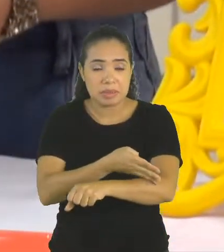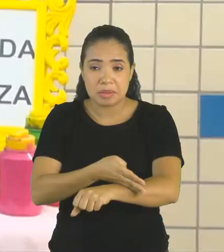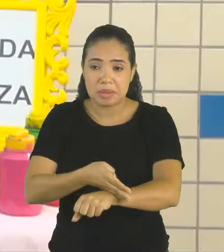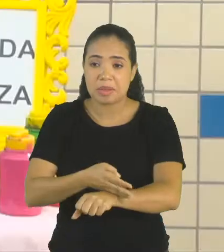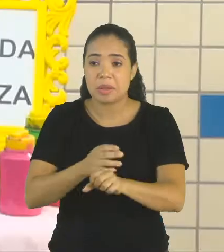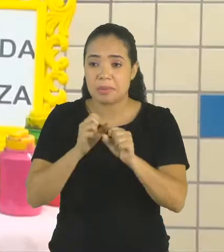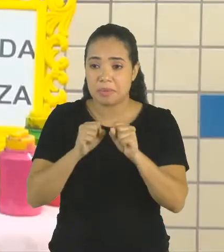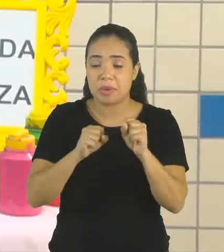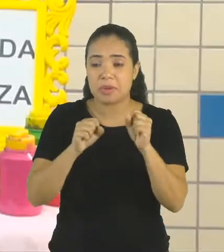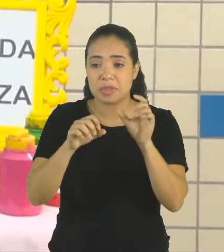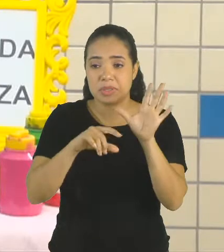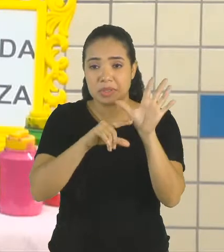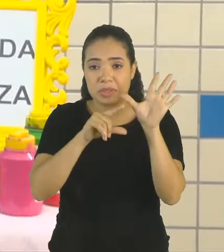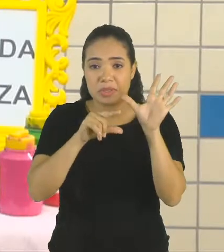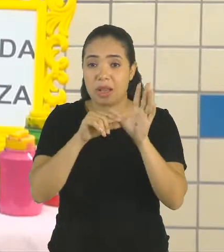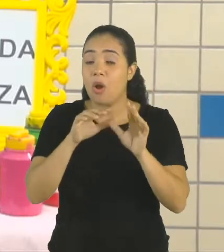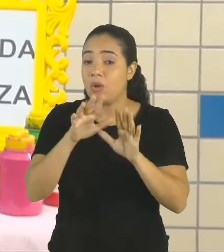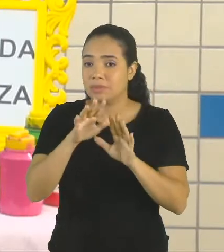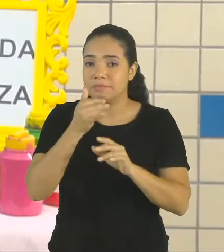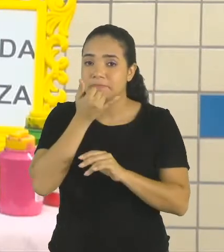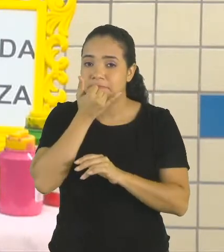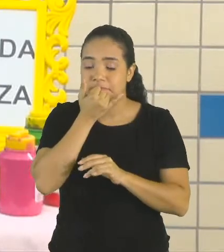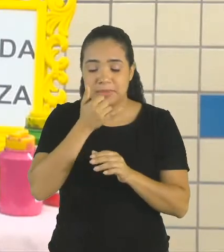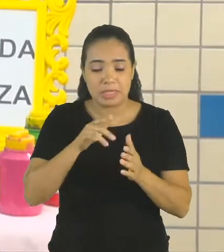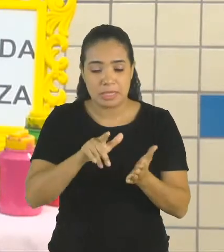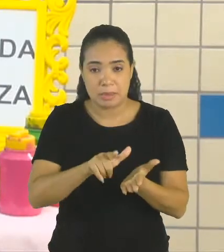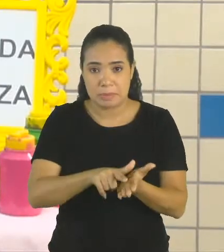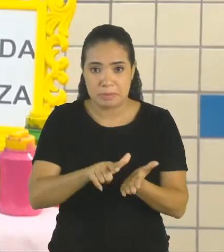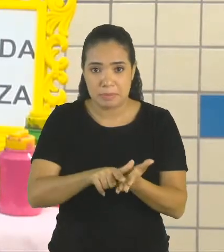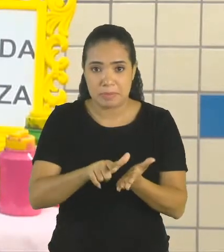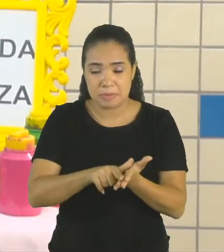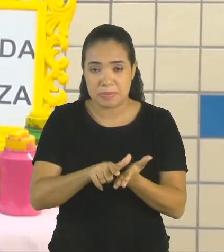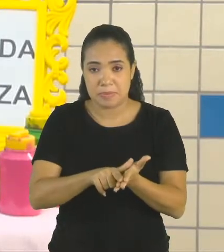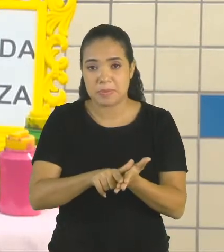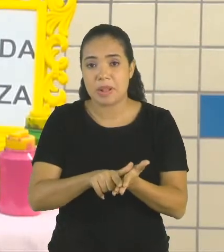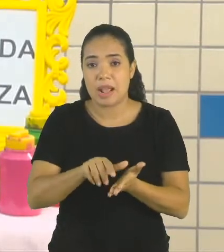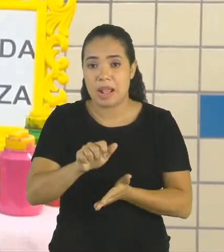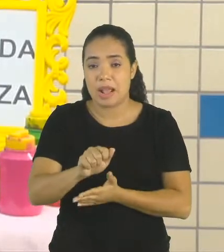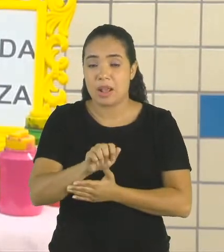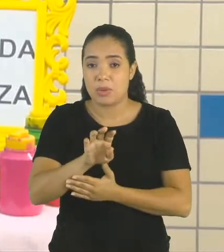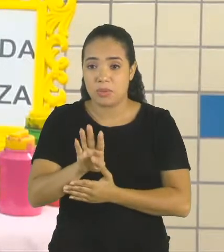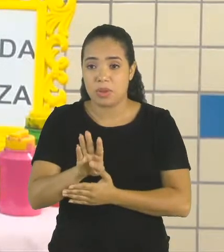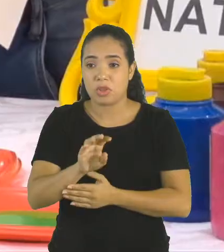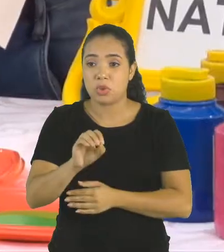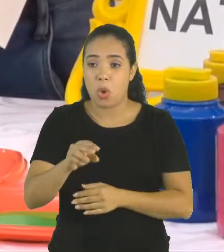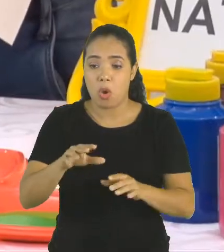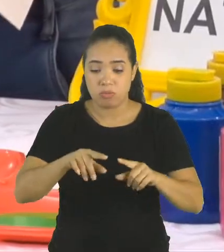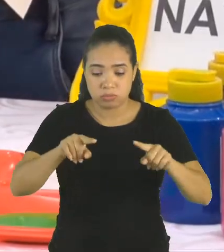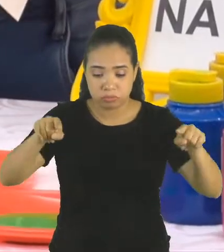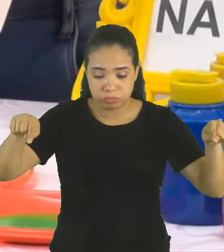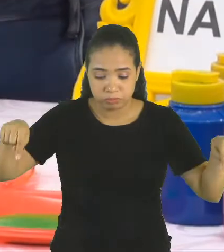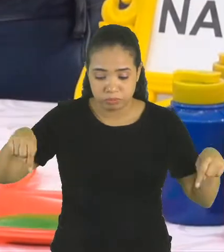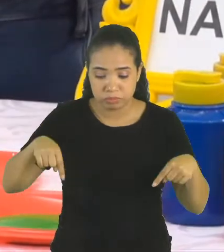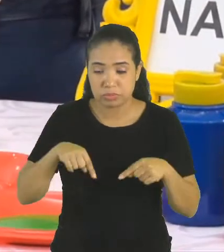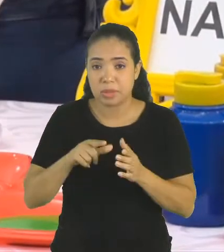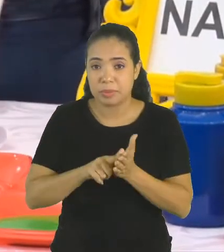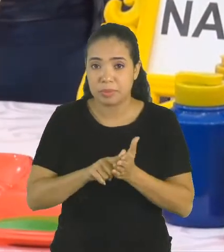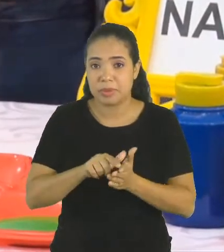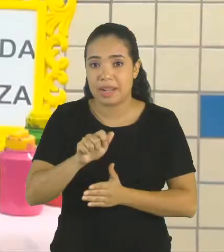essa folha aqui A4 ou essa folha aqui A3, que ela é um pouquinho maior.